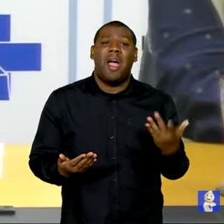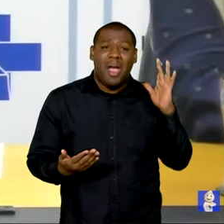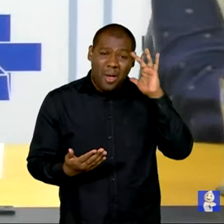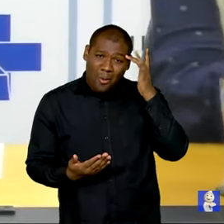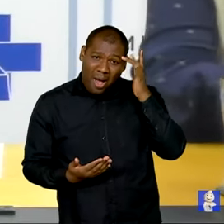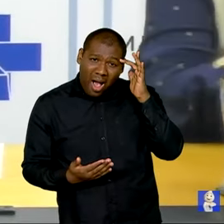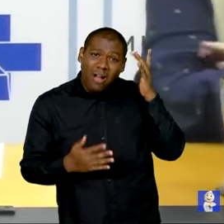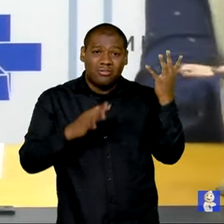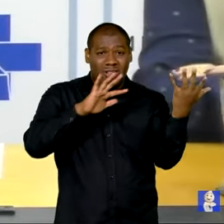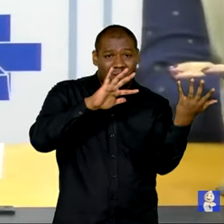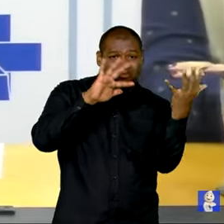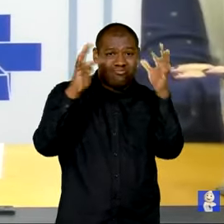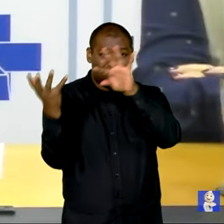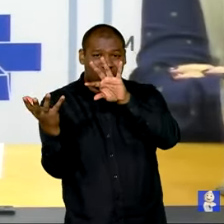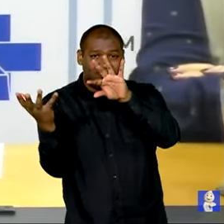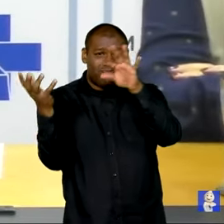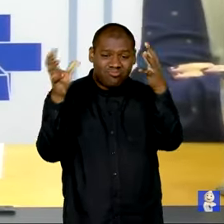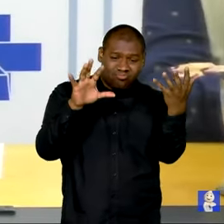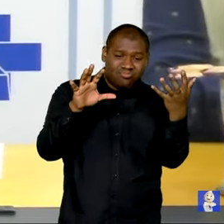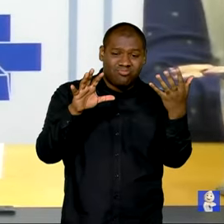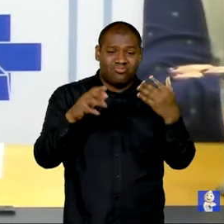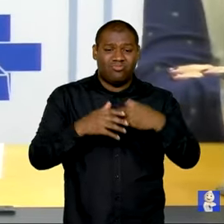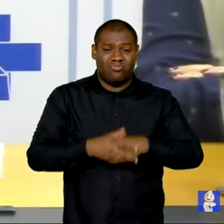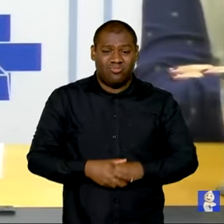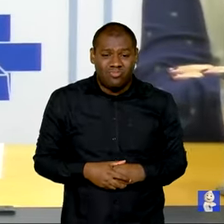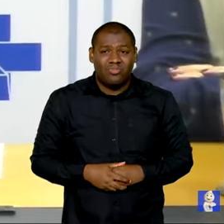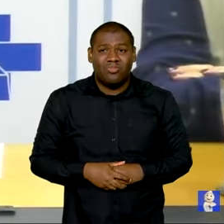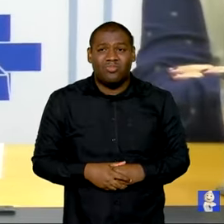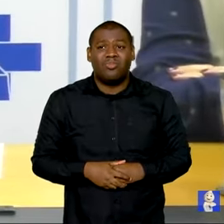como já foi colocado aqui, o impacto do fator euninho.